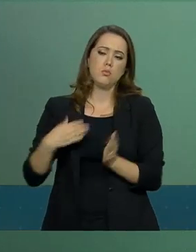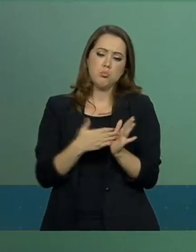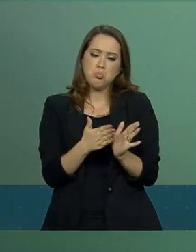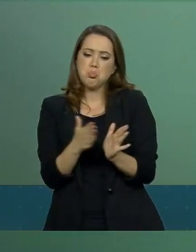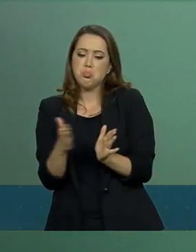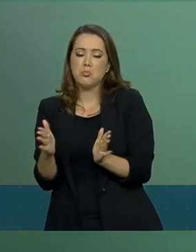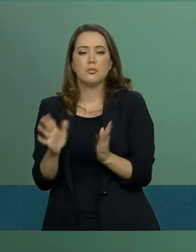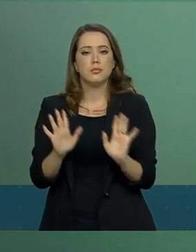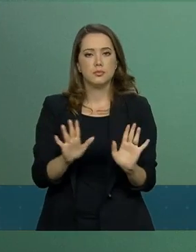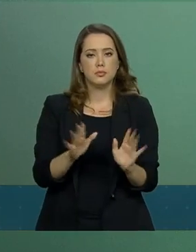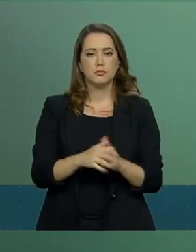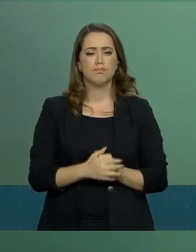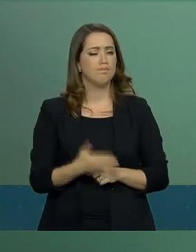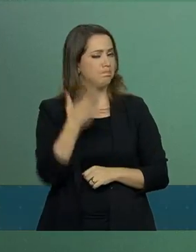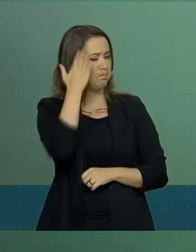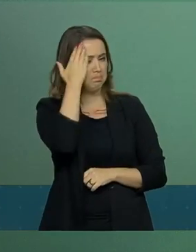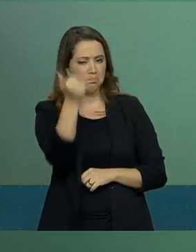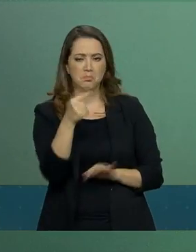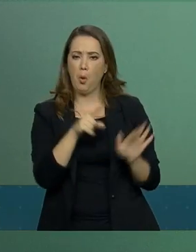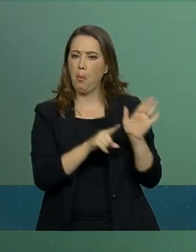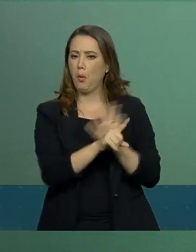vou aprofundar junto ao senhor presidente.